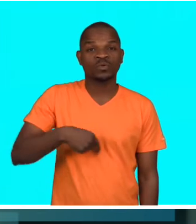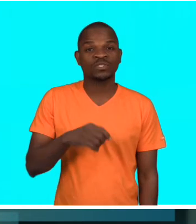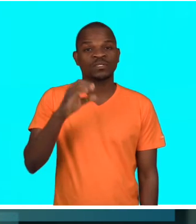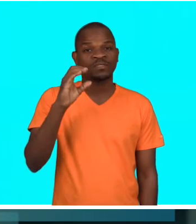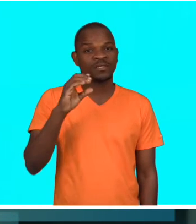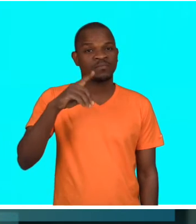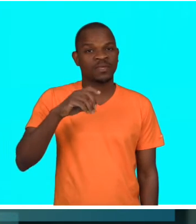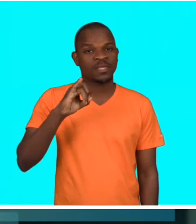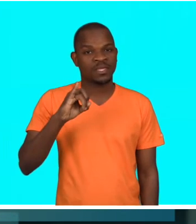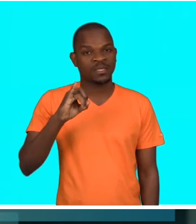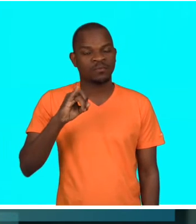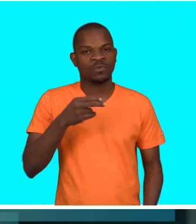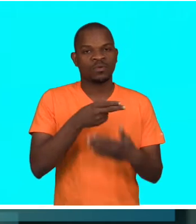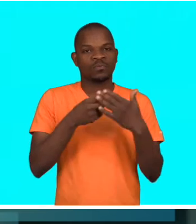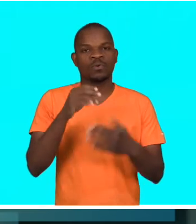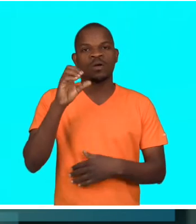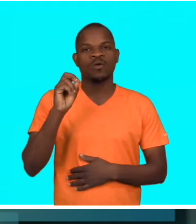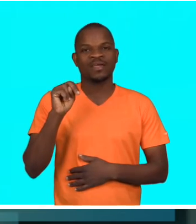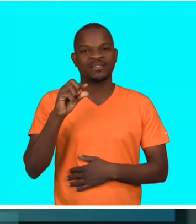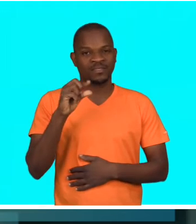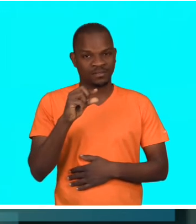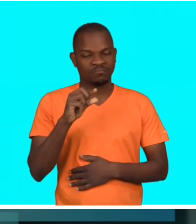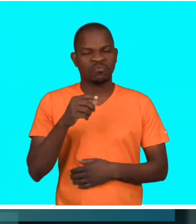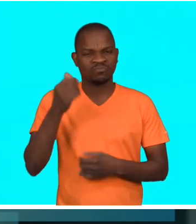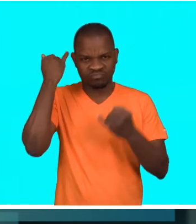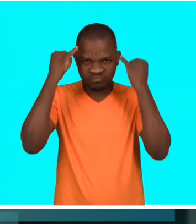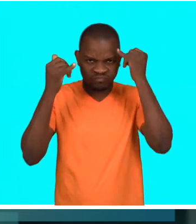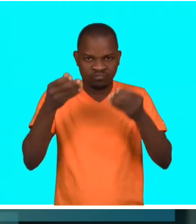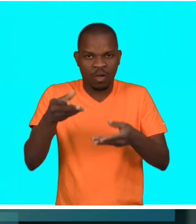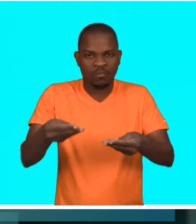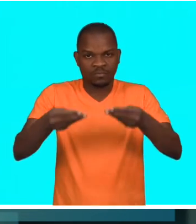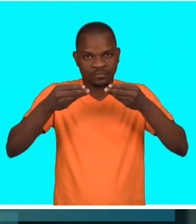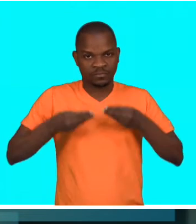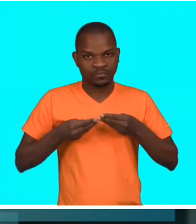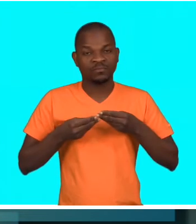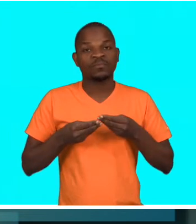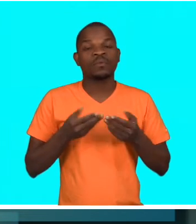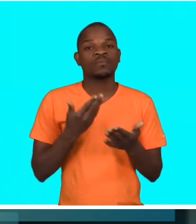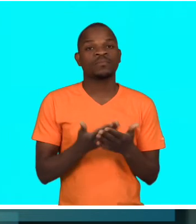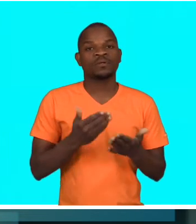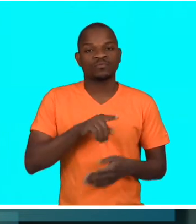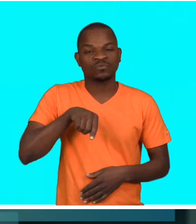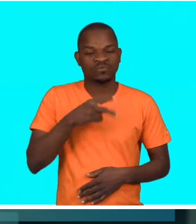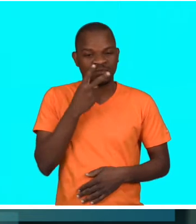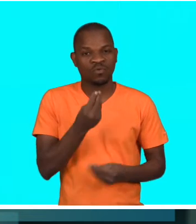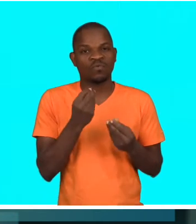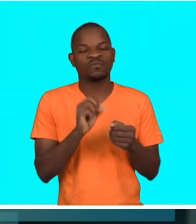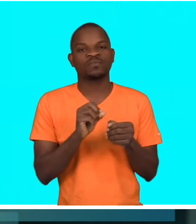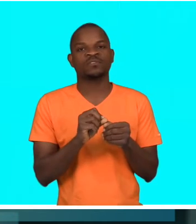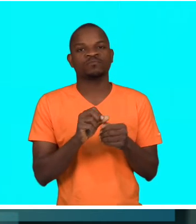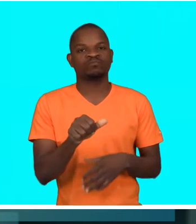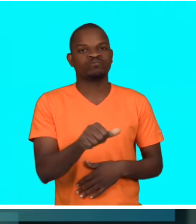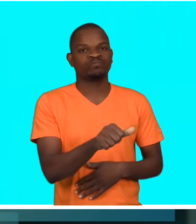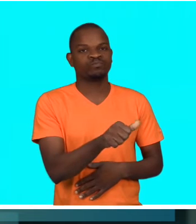nós da CPI também levamos estas sugestões e recomendações das organizações para vermos como é que